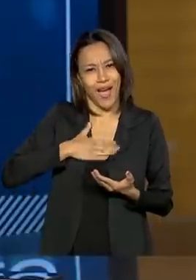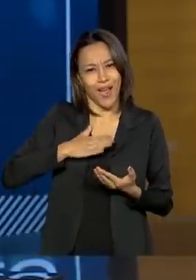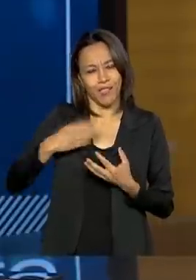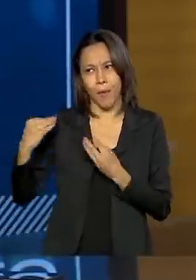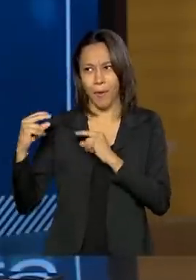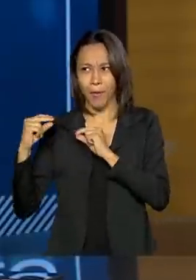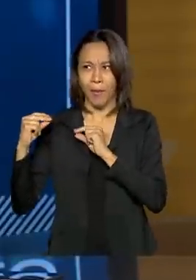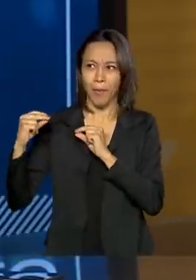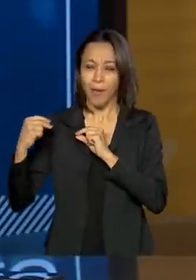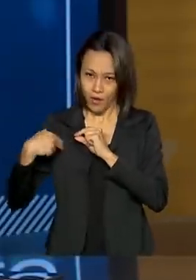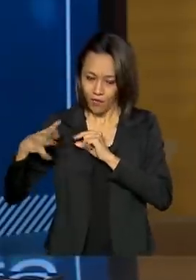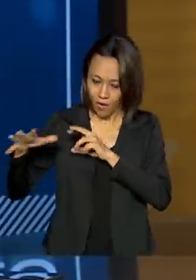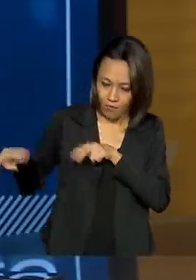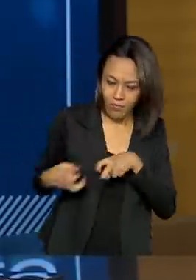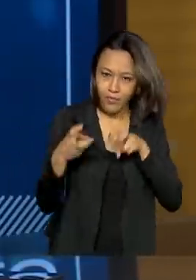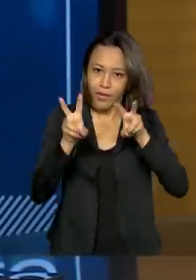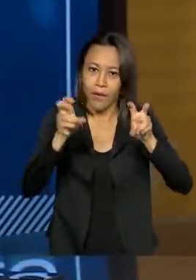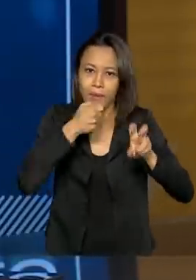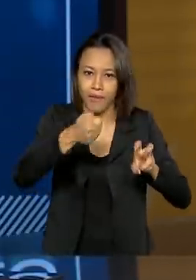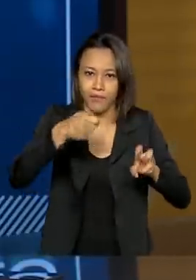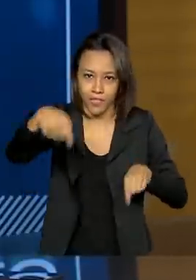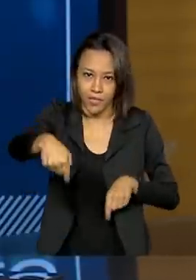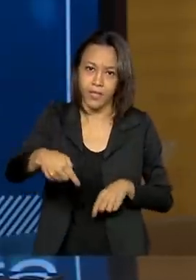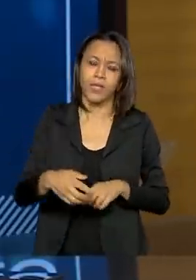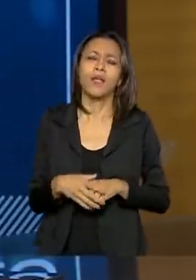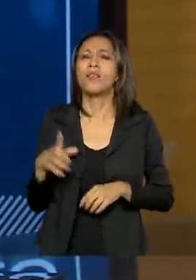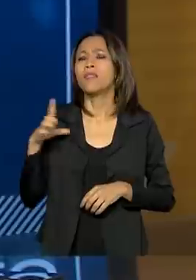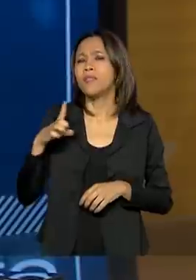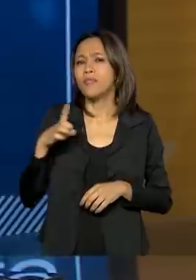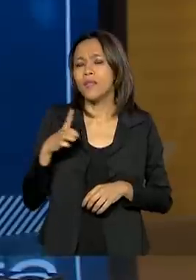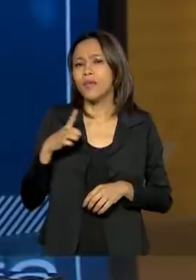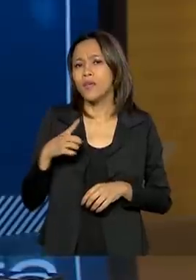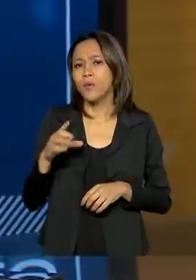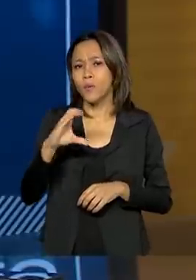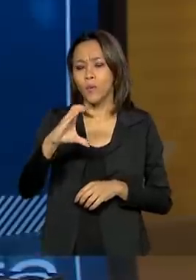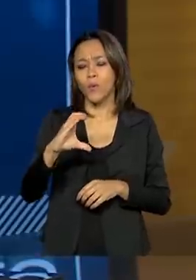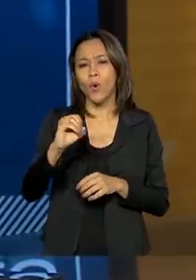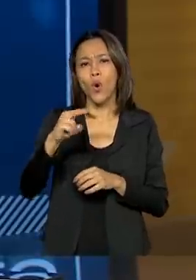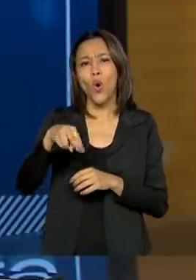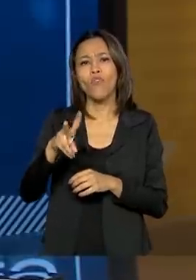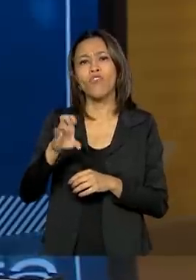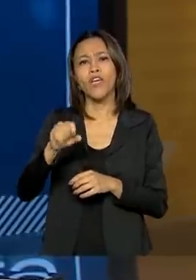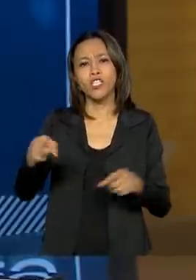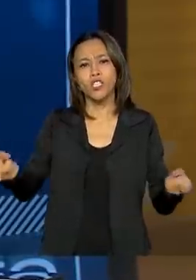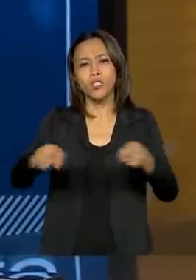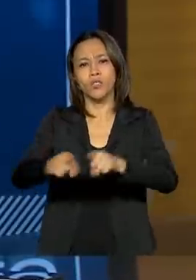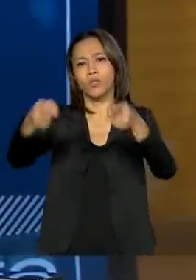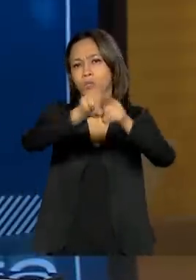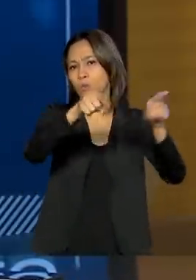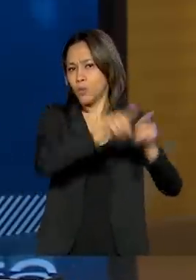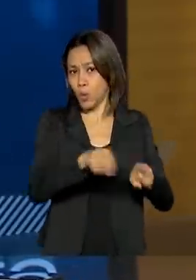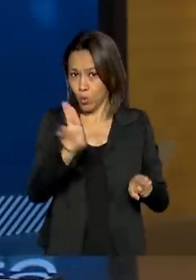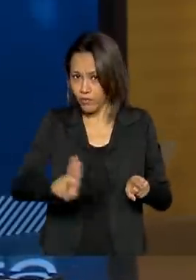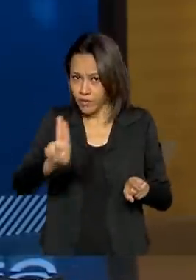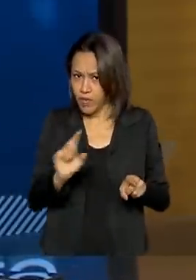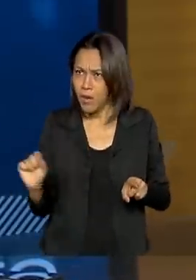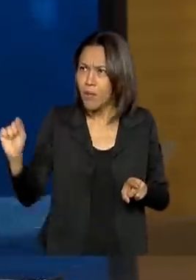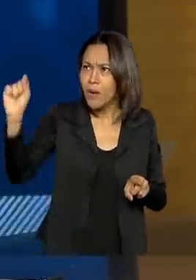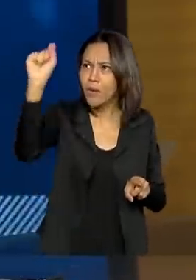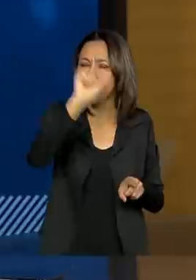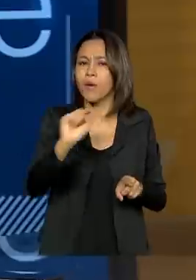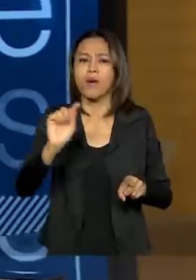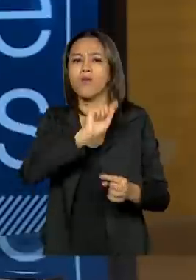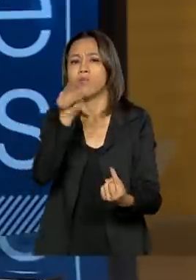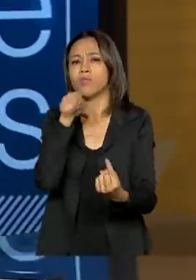a nossa entrevista. Tem também esse convênio que a FUNAI estabeleceu com várias universidades no país para promover